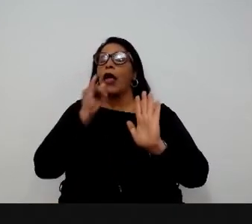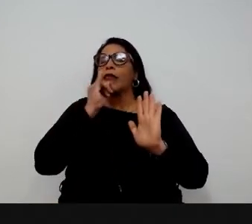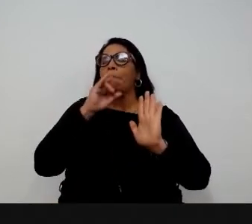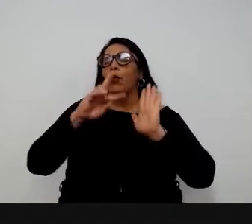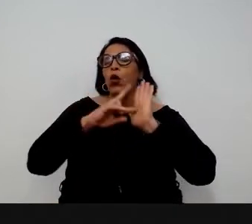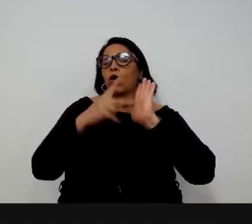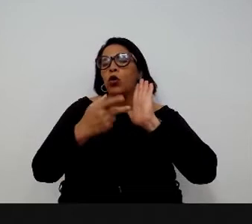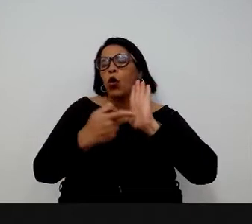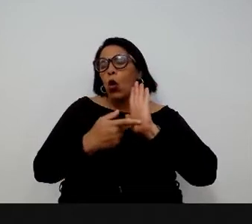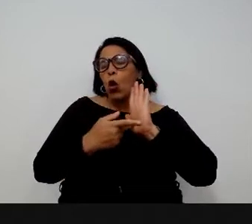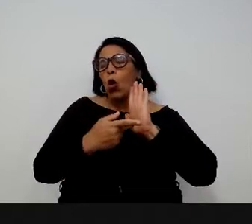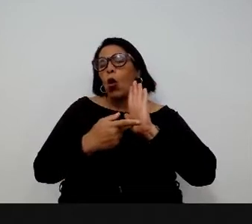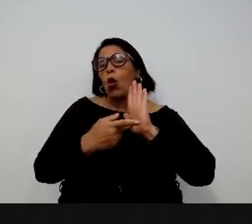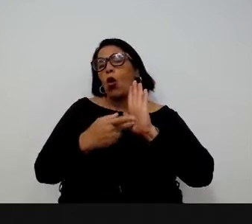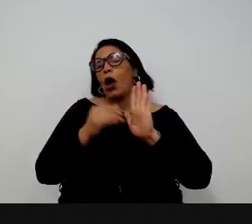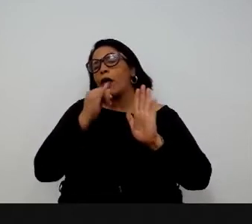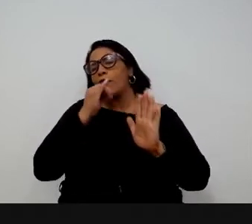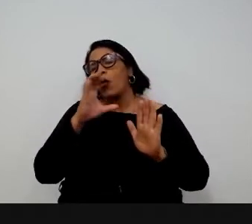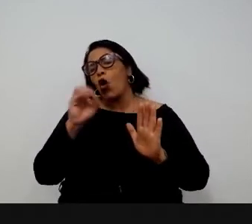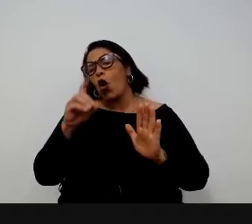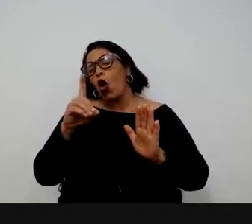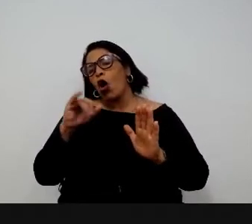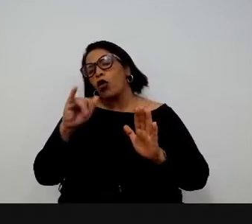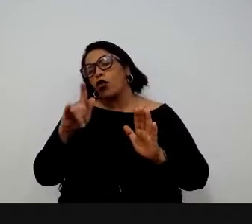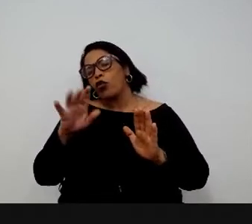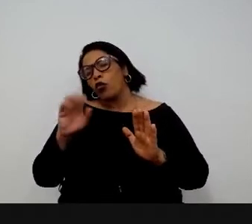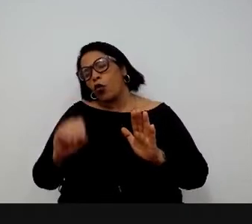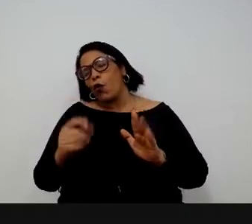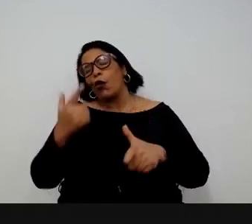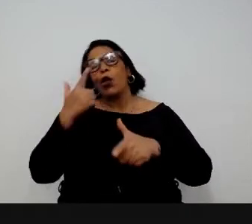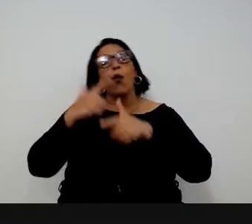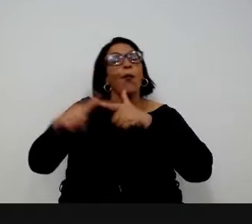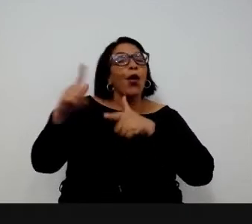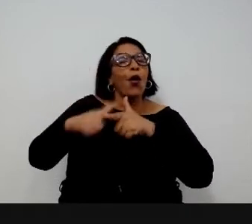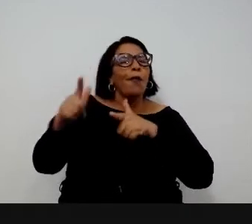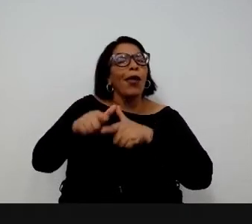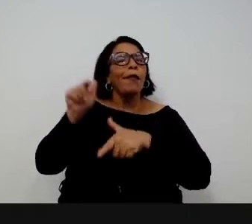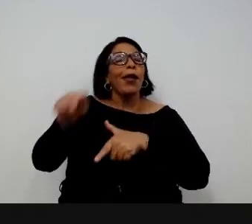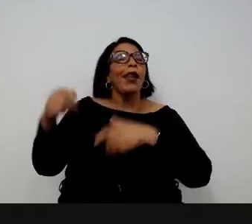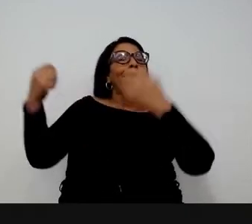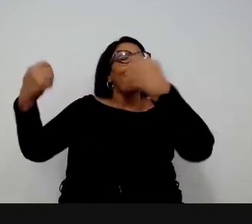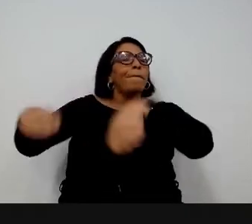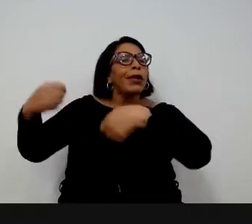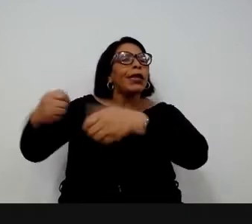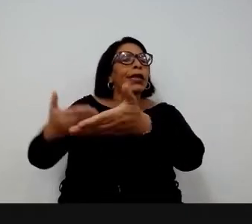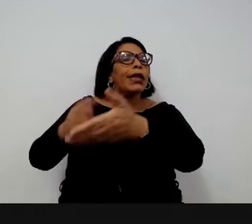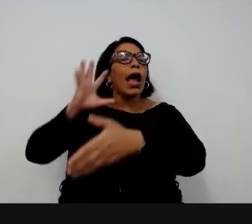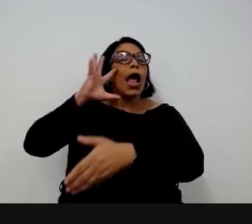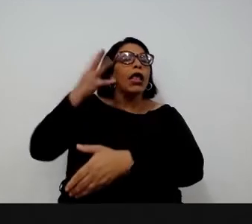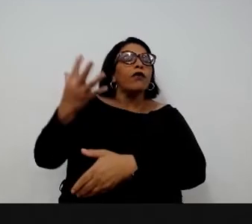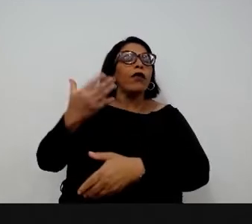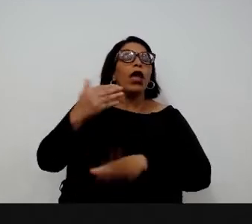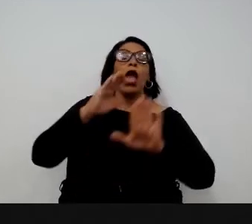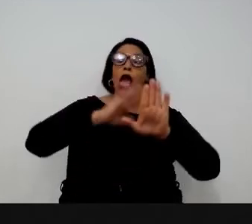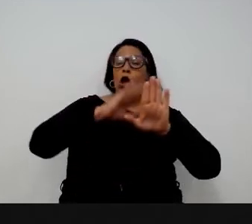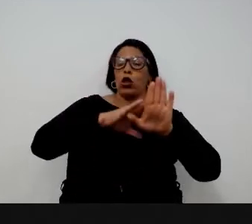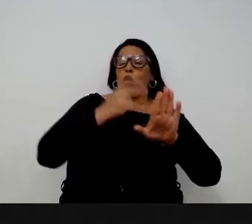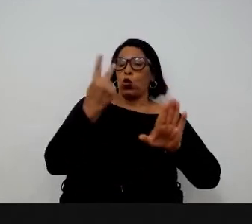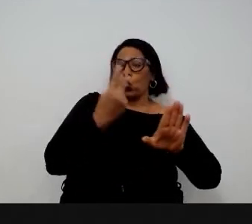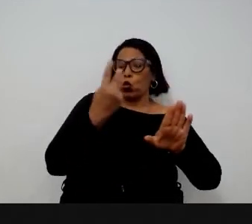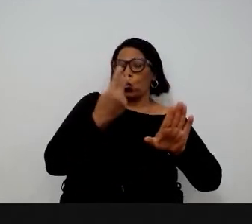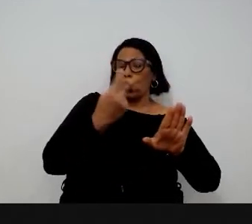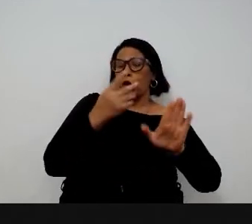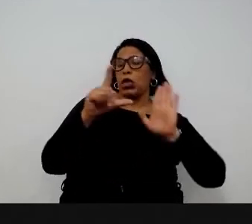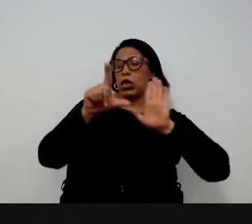software e ele tem algum bug, algum problema ou ele precisa de ter alguma atualização, normalmente eu tenho pelo menos duas opções. Uma opção